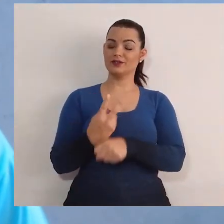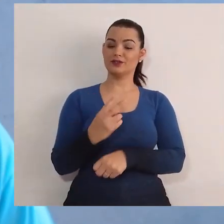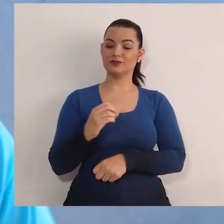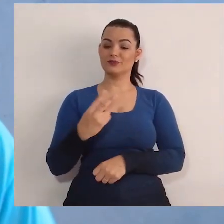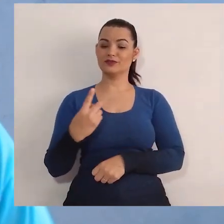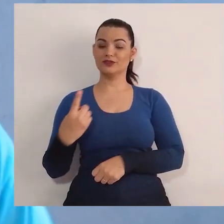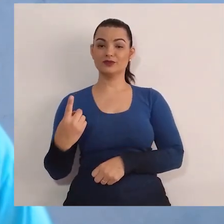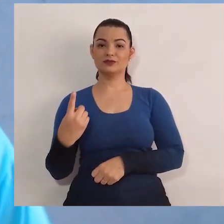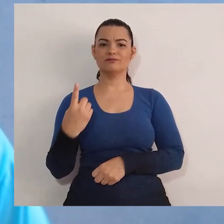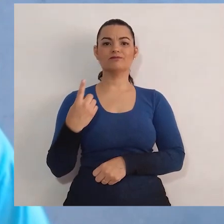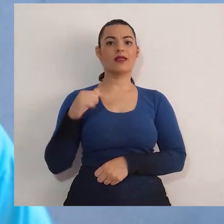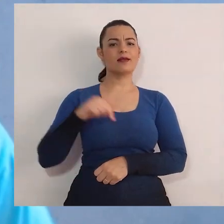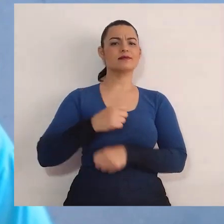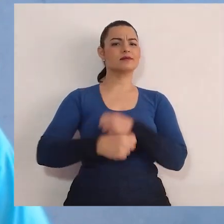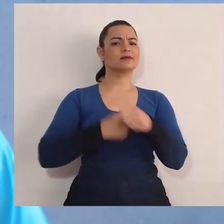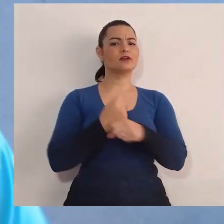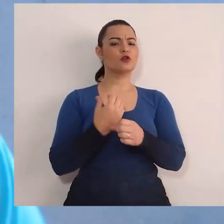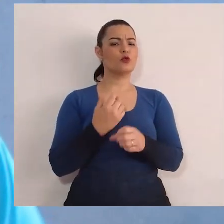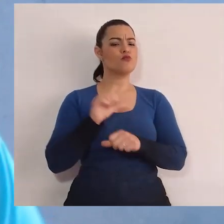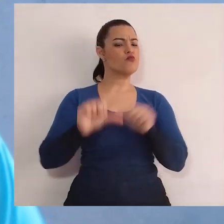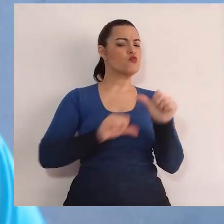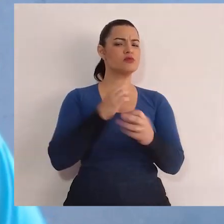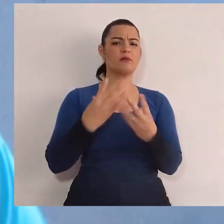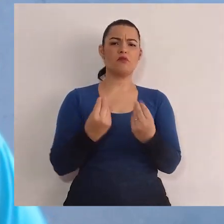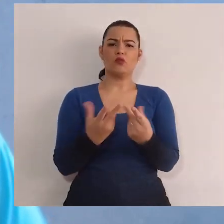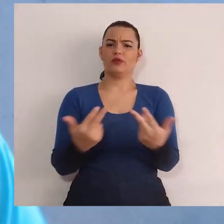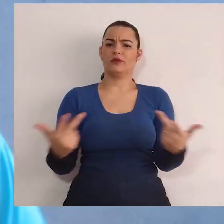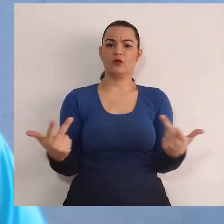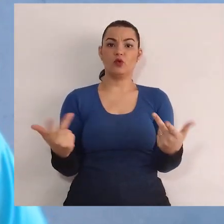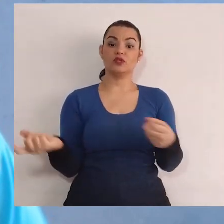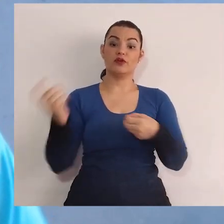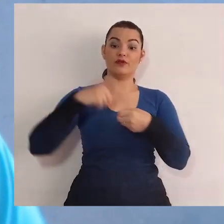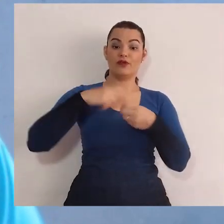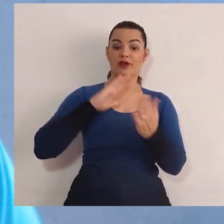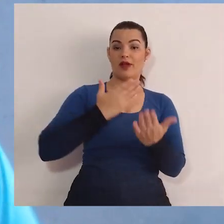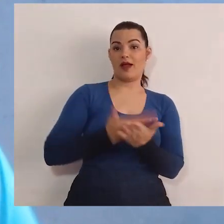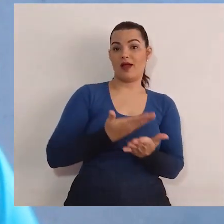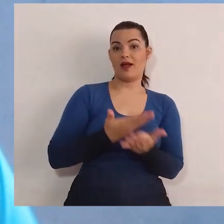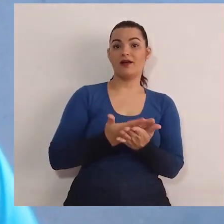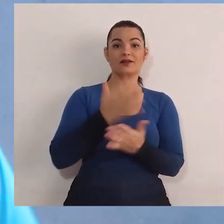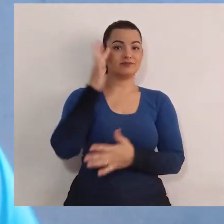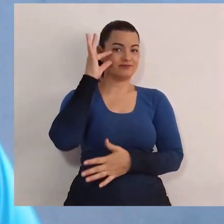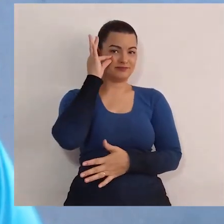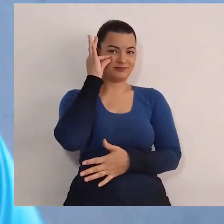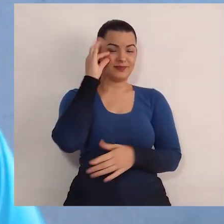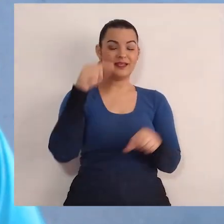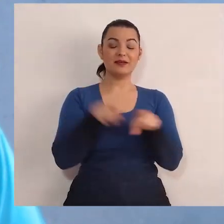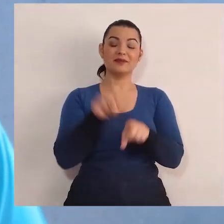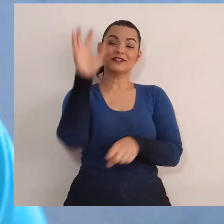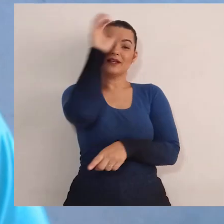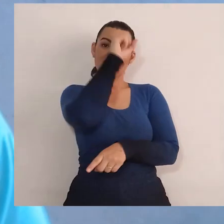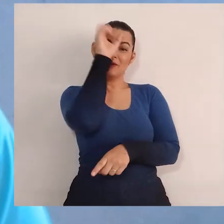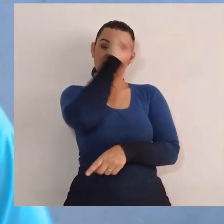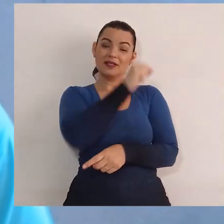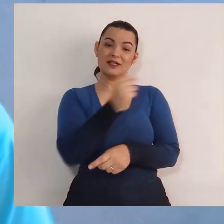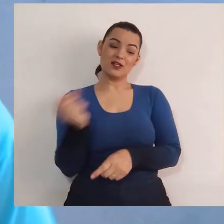ano de muitas mudanças, de retomada das aulas presencialmente, de